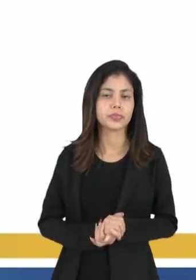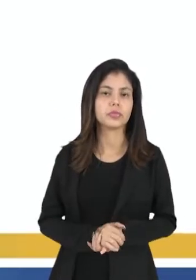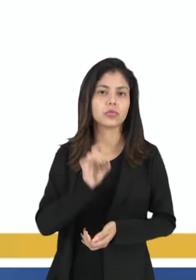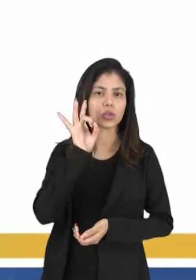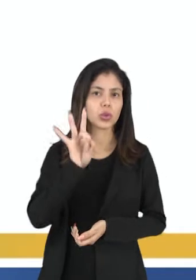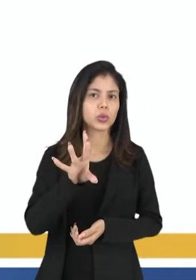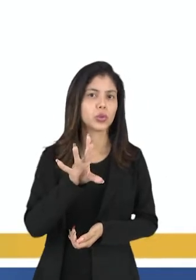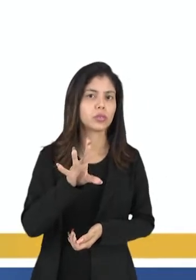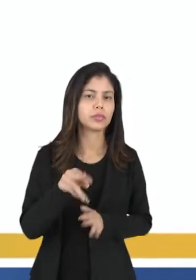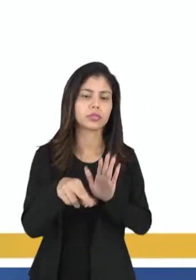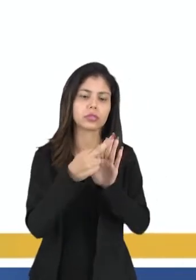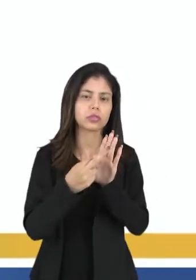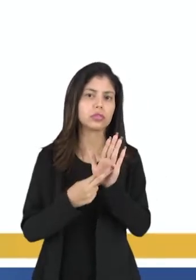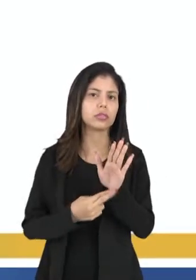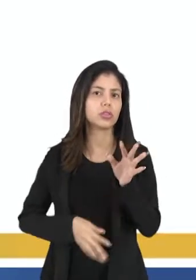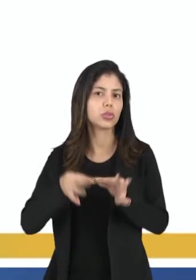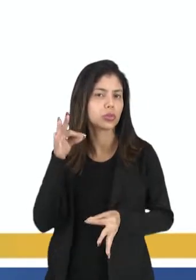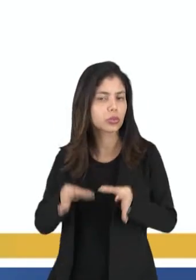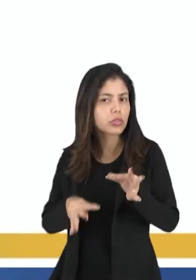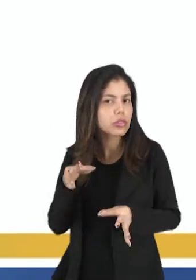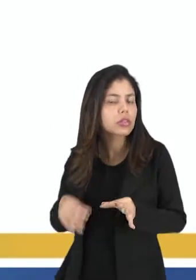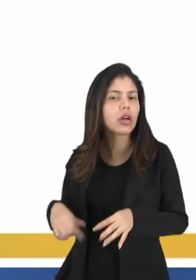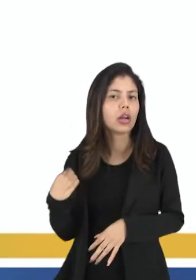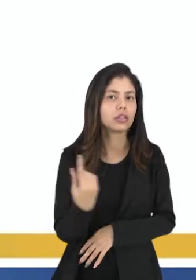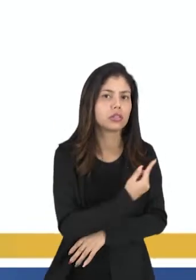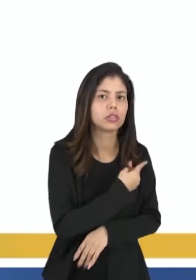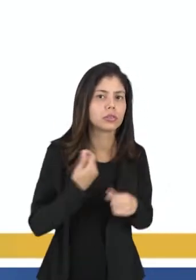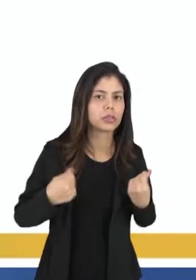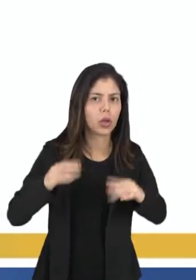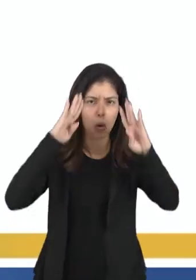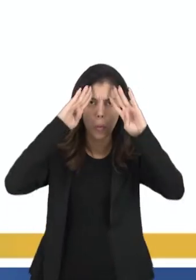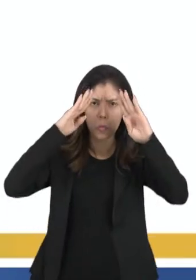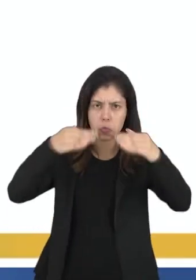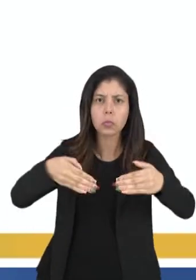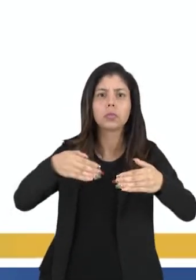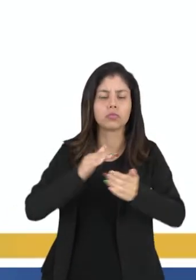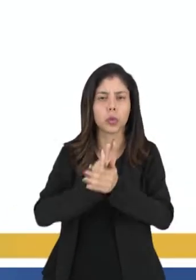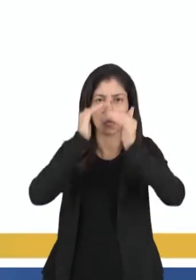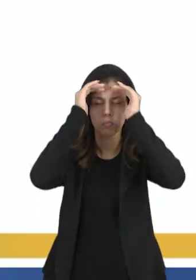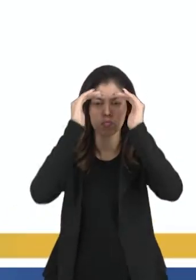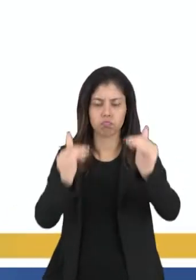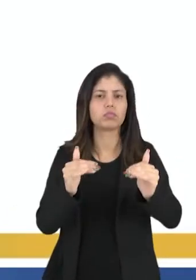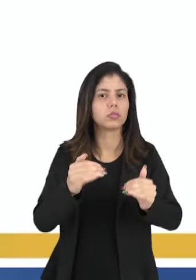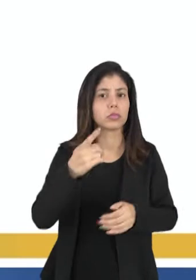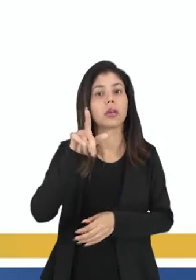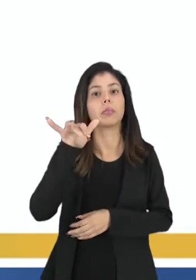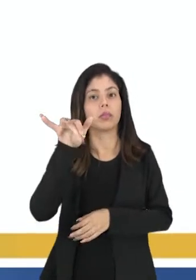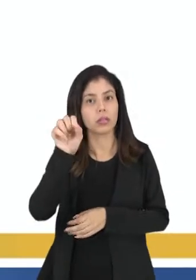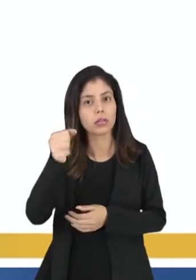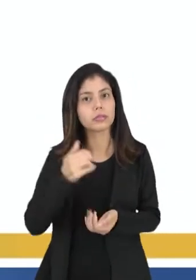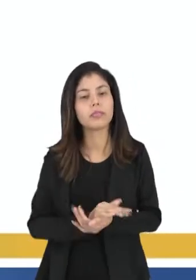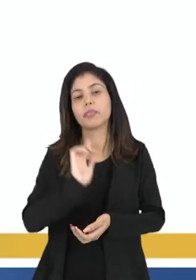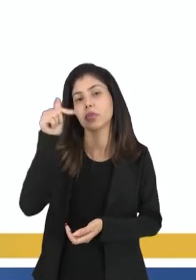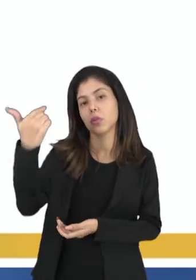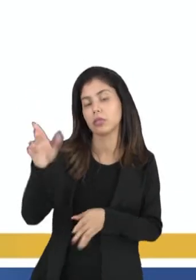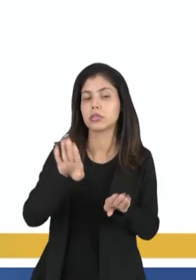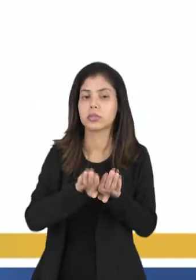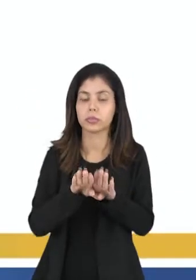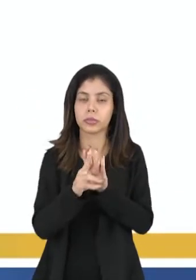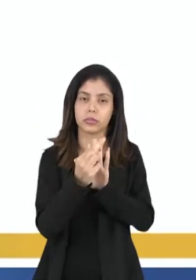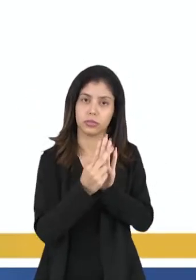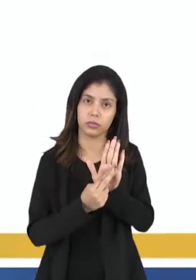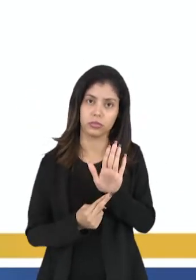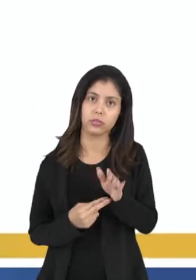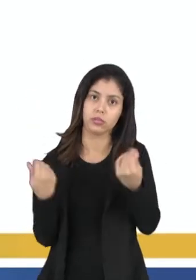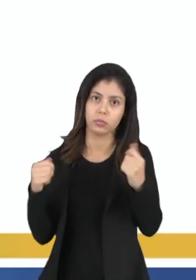somente as normas jurídicas nós devemos obedecer na polis? Não, né? Existem outras normas